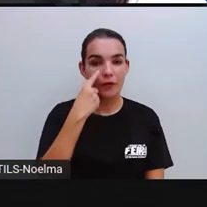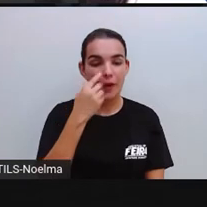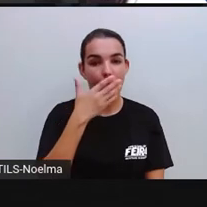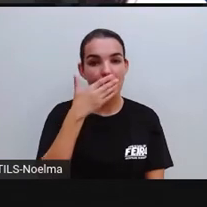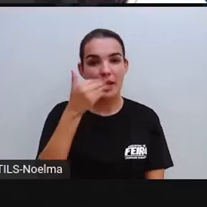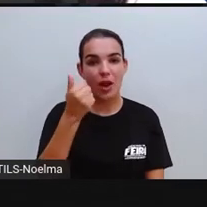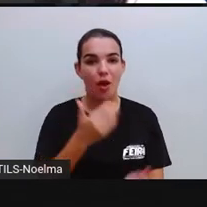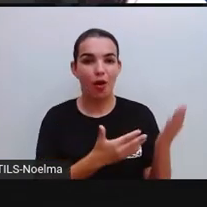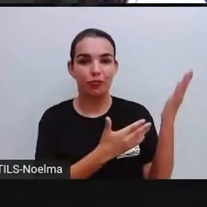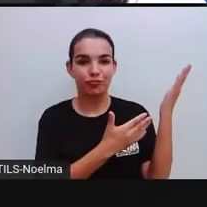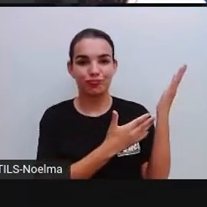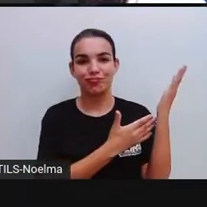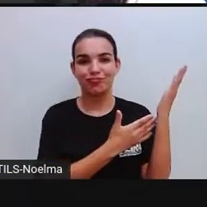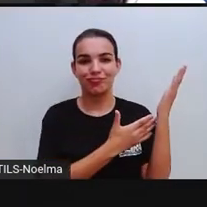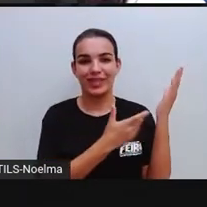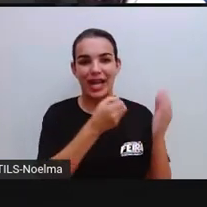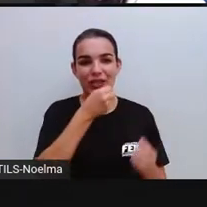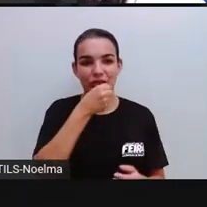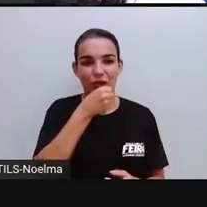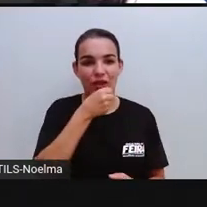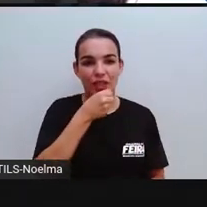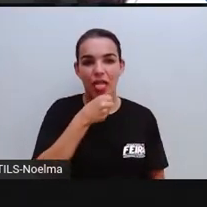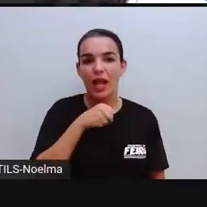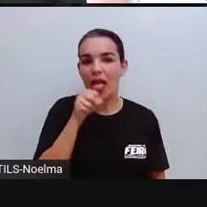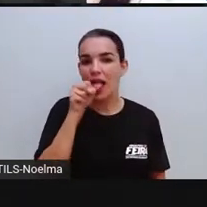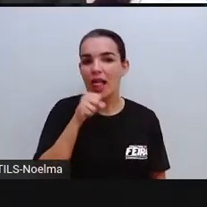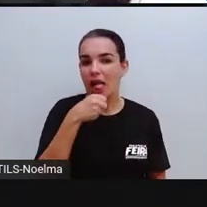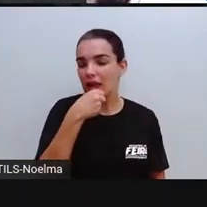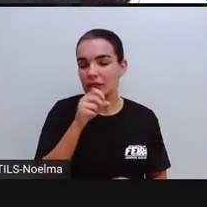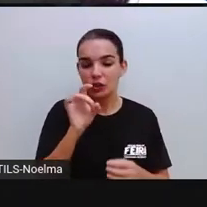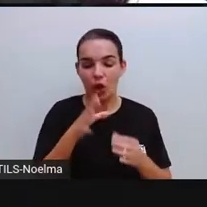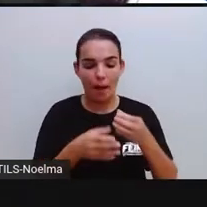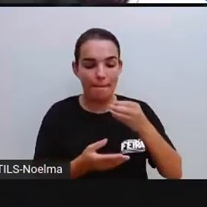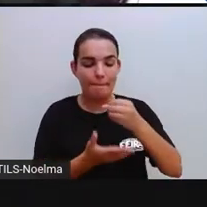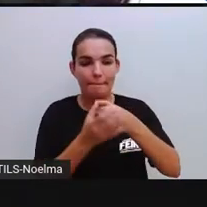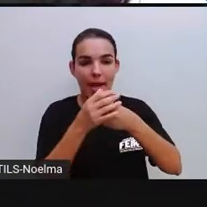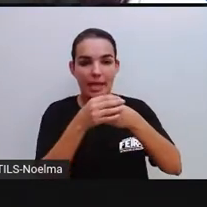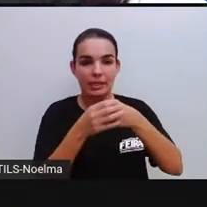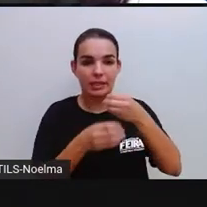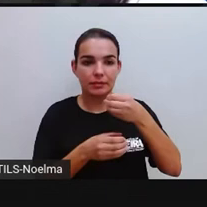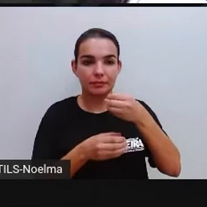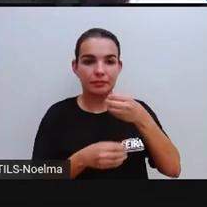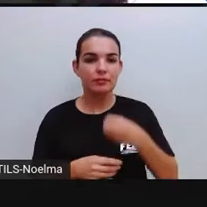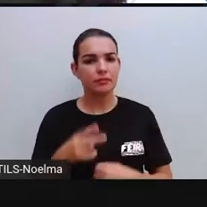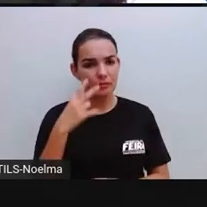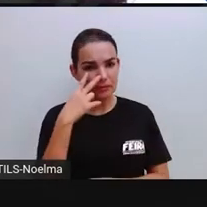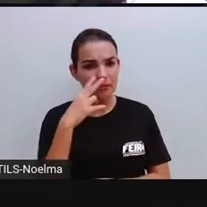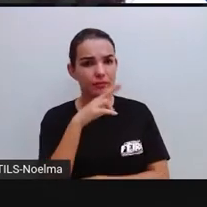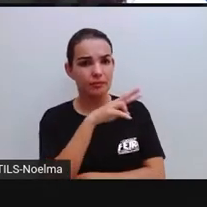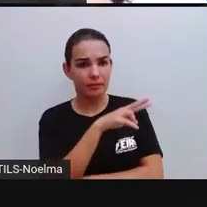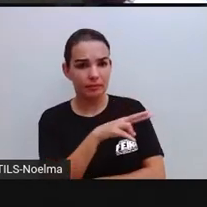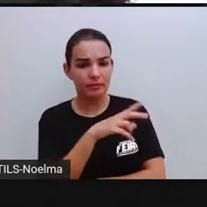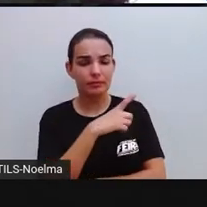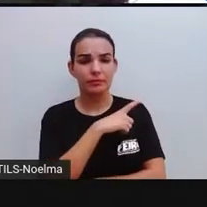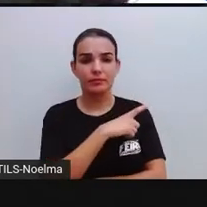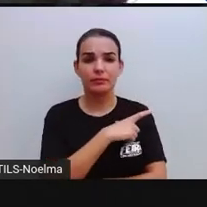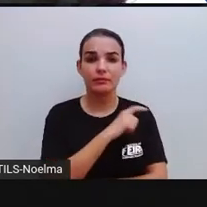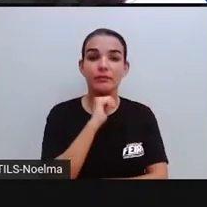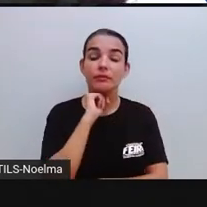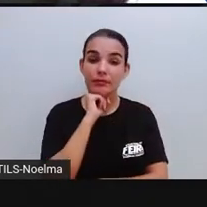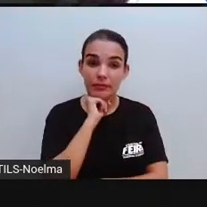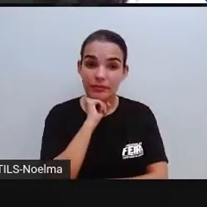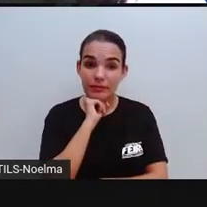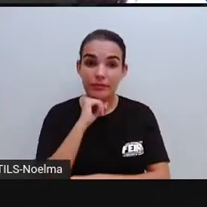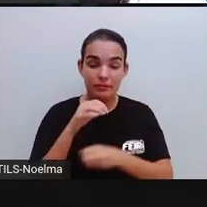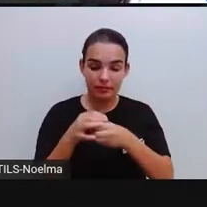vista. Olha lá a casquinha do sorvete que a pró trouxe, tá? Então, na casquinha do sorvete, ou no cone do